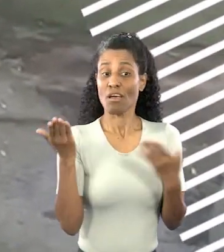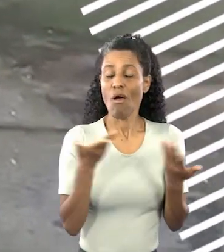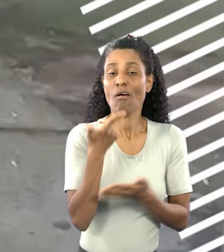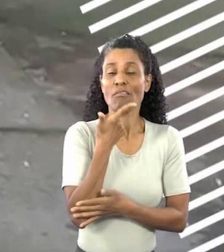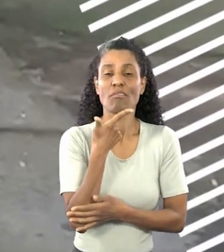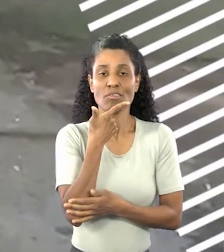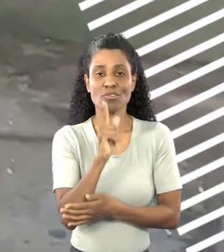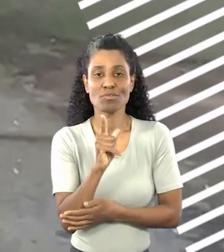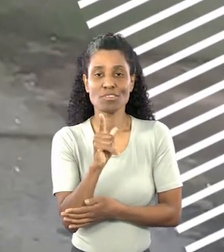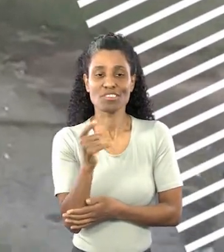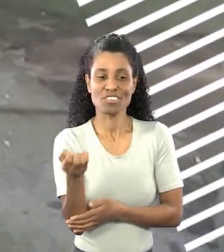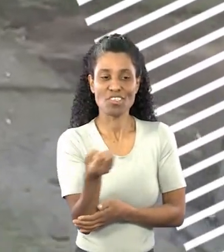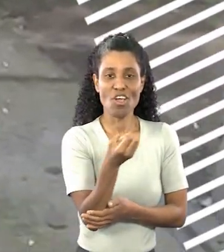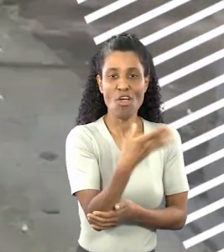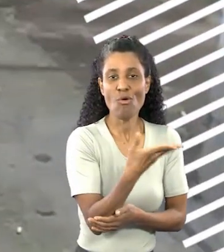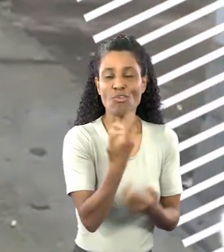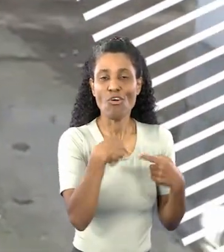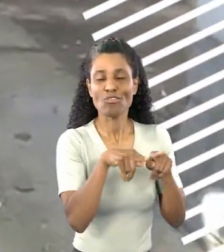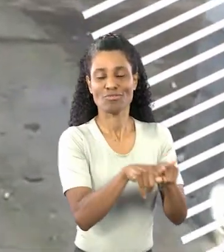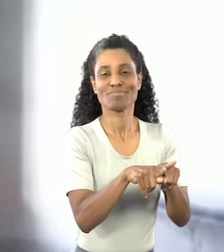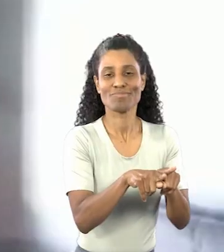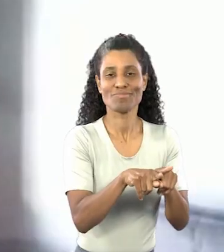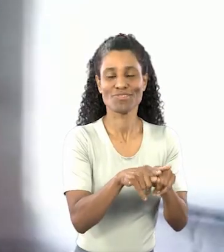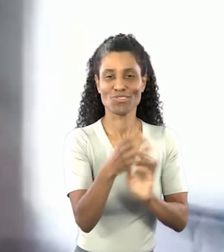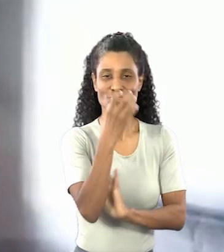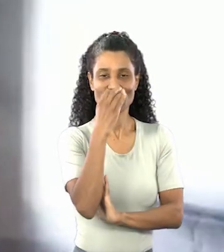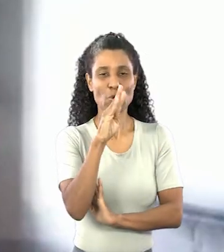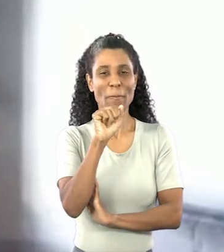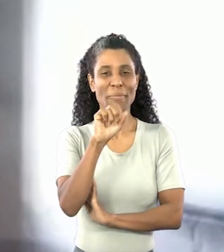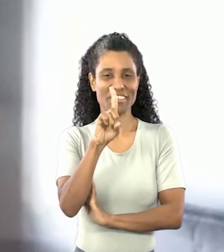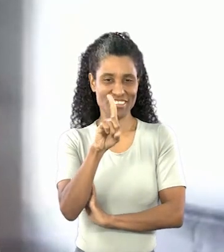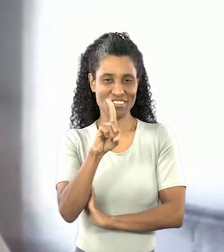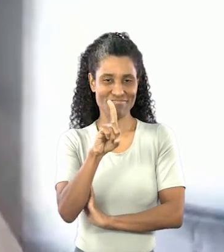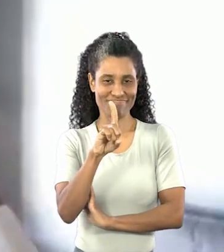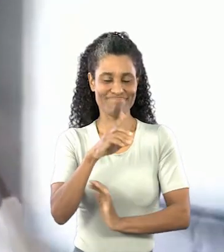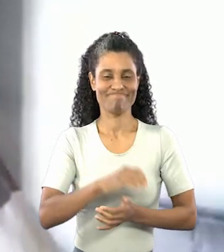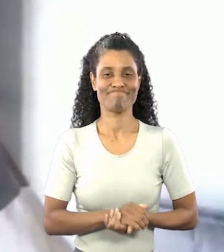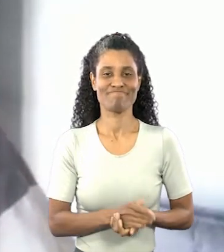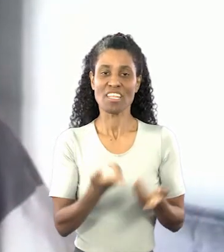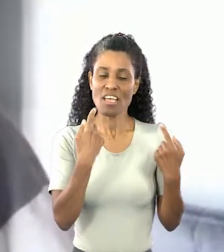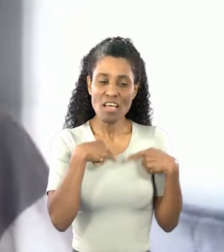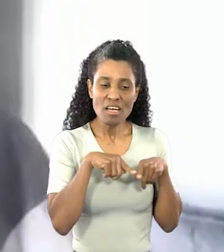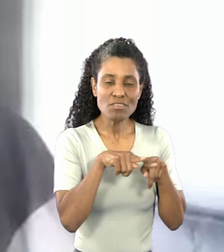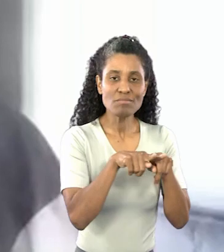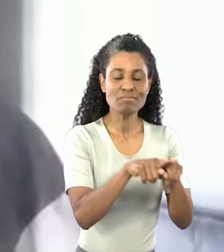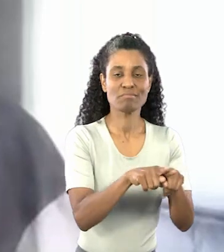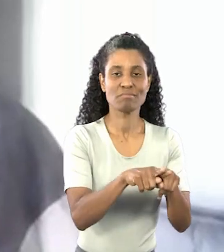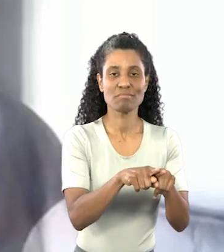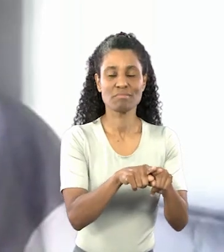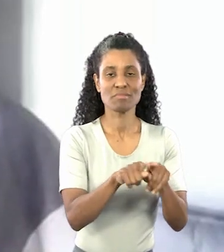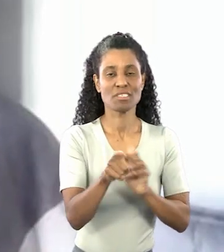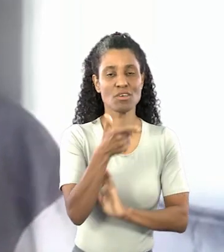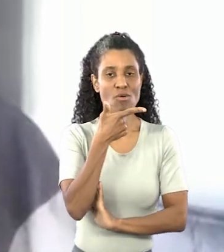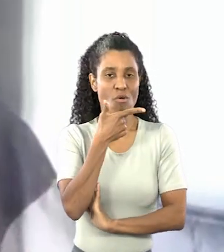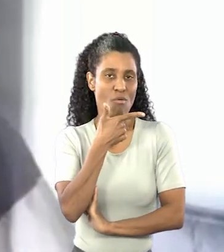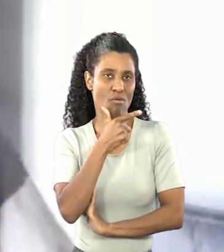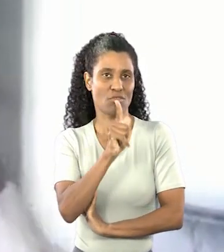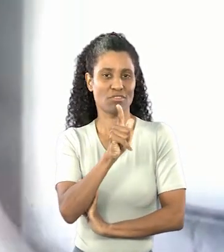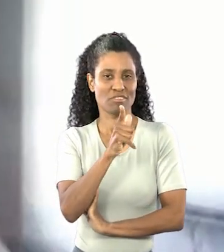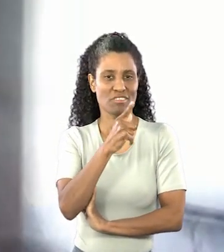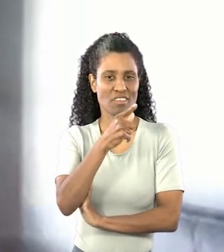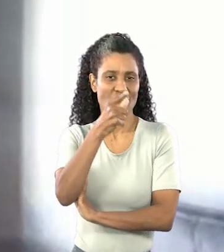companhia, a do cãozinho Buddy. A companhia preenche completamente